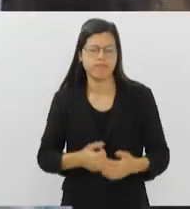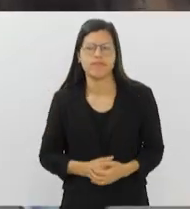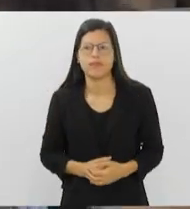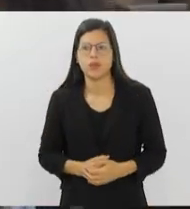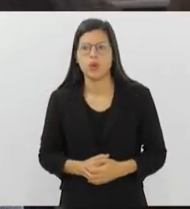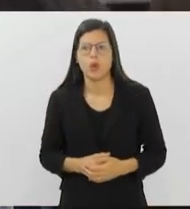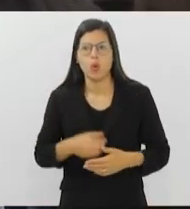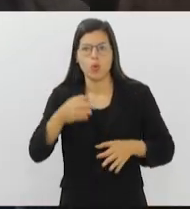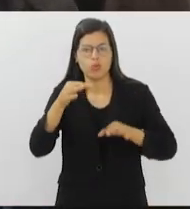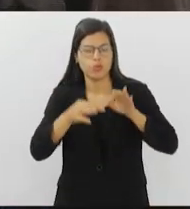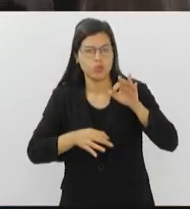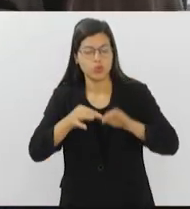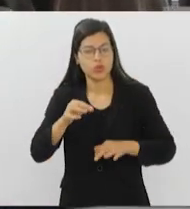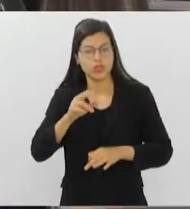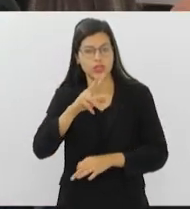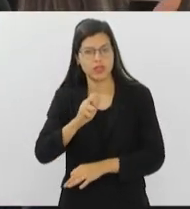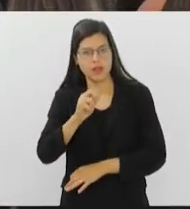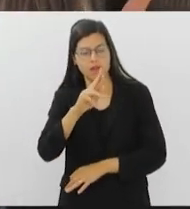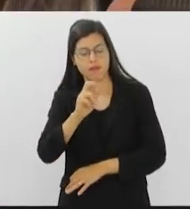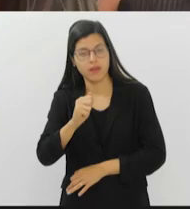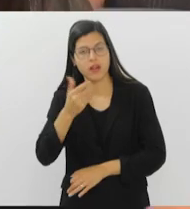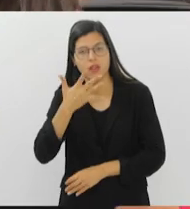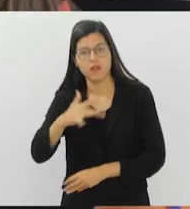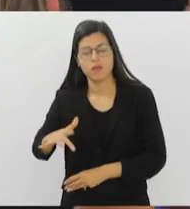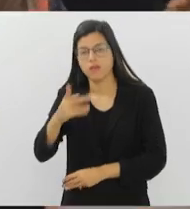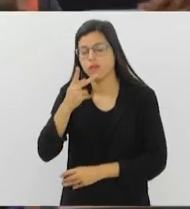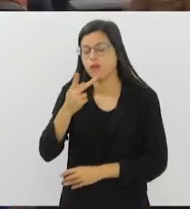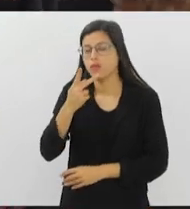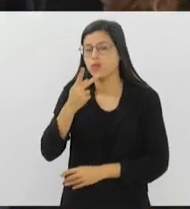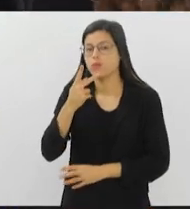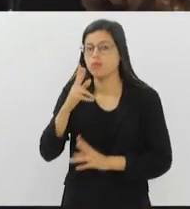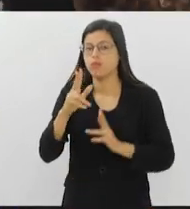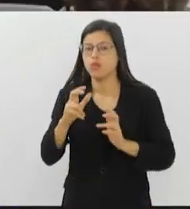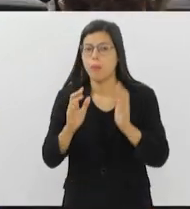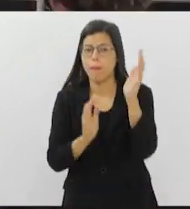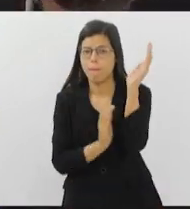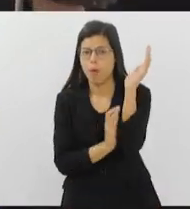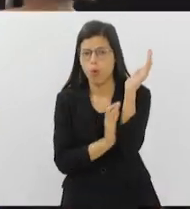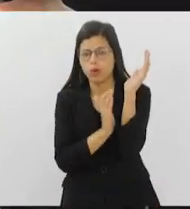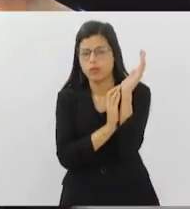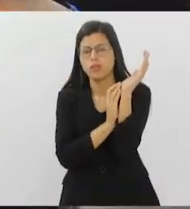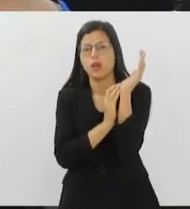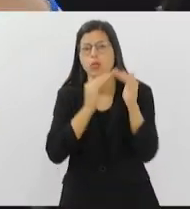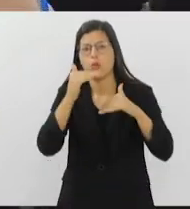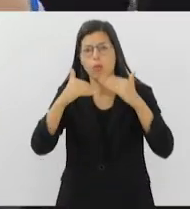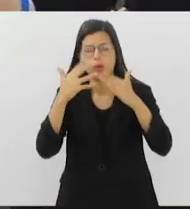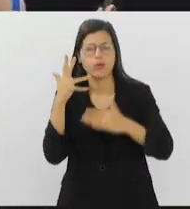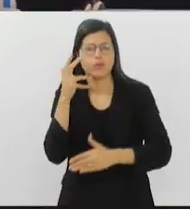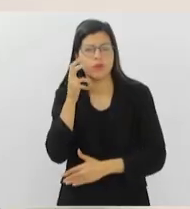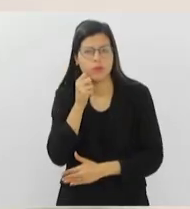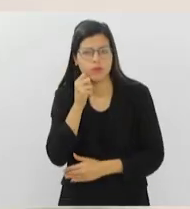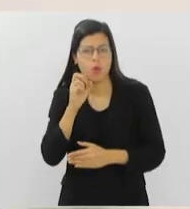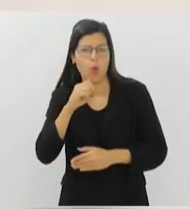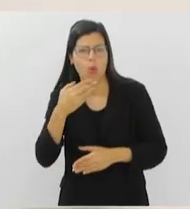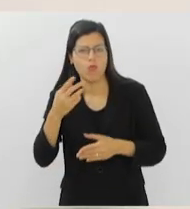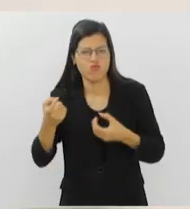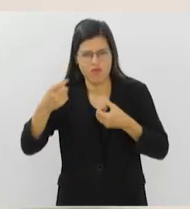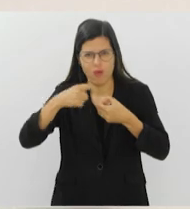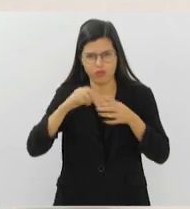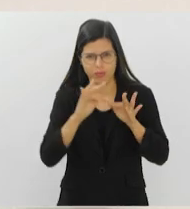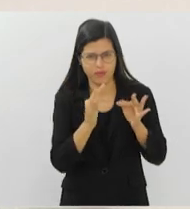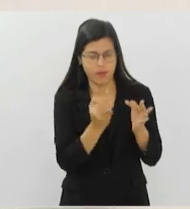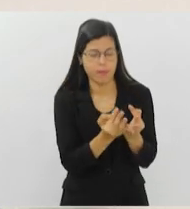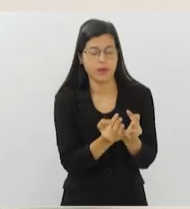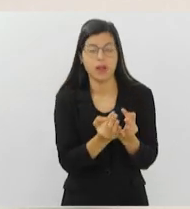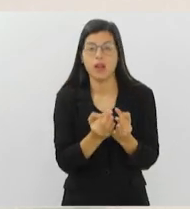juiz da Vara da Infância falou sobre a burocracia dos processos de adoção ou reintegração familiar e destacou que